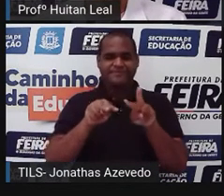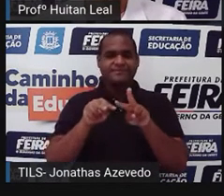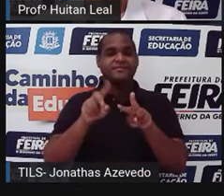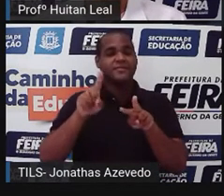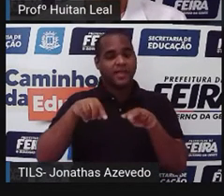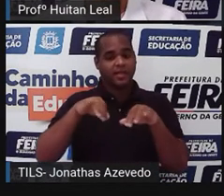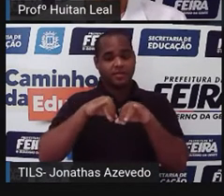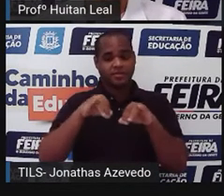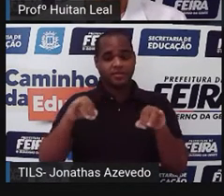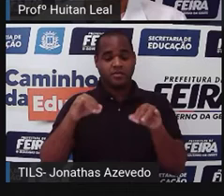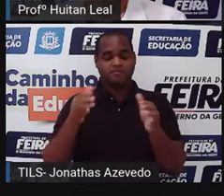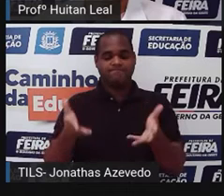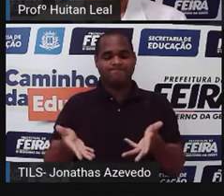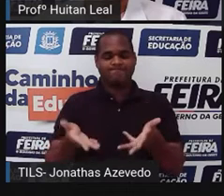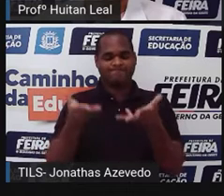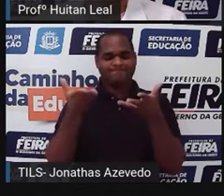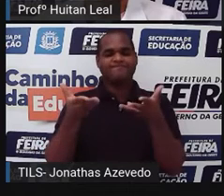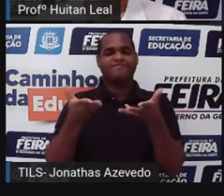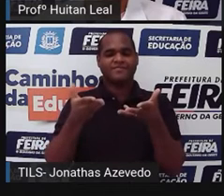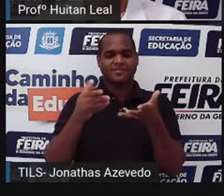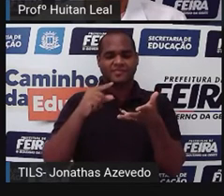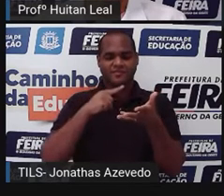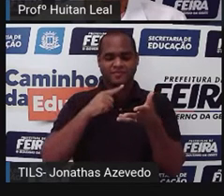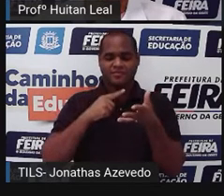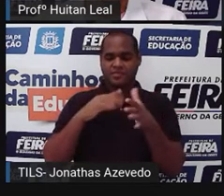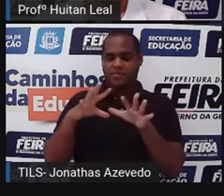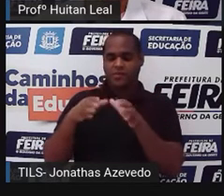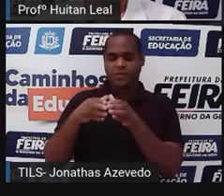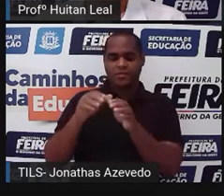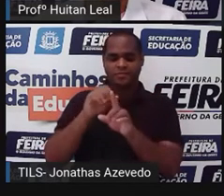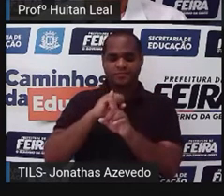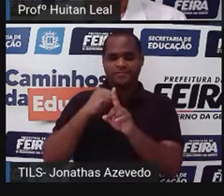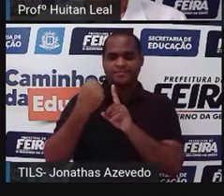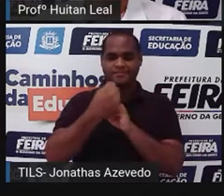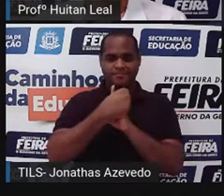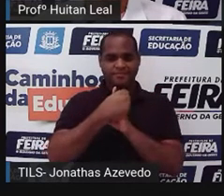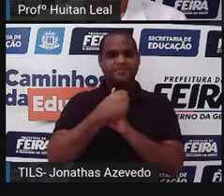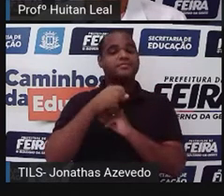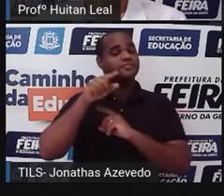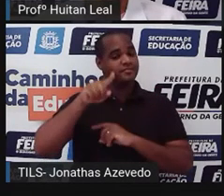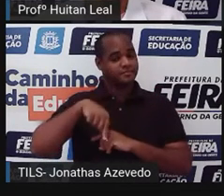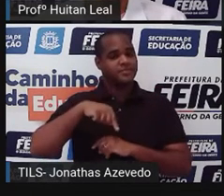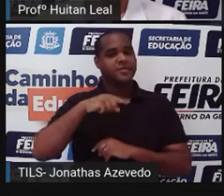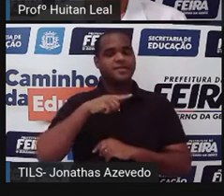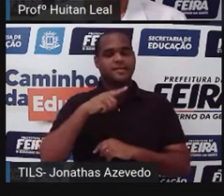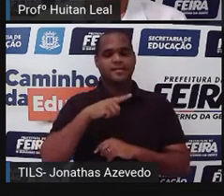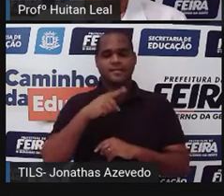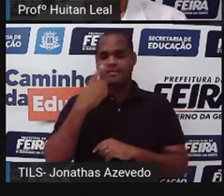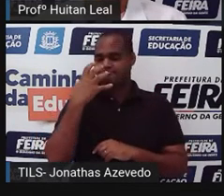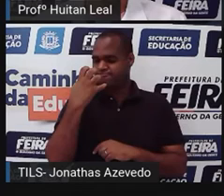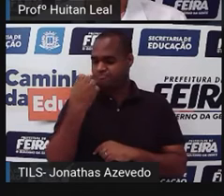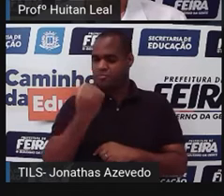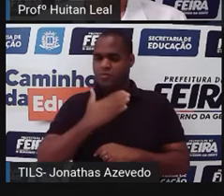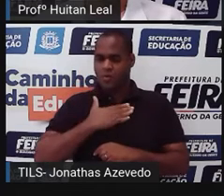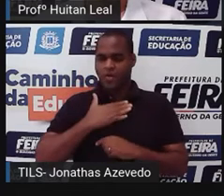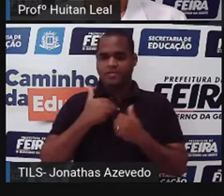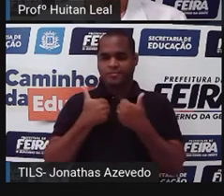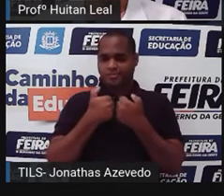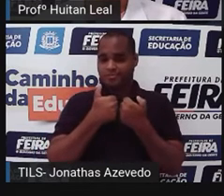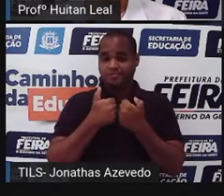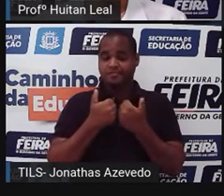notícia vai ter valor para esse grupo social, aqueles que se interessam pelos jogos. Se,